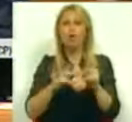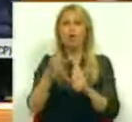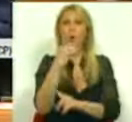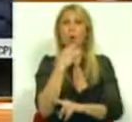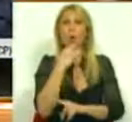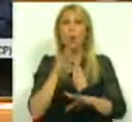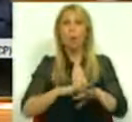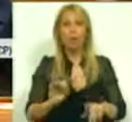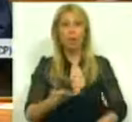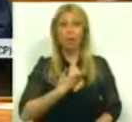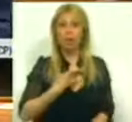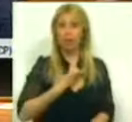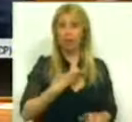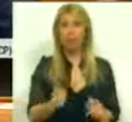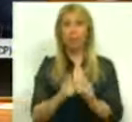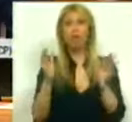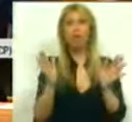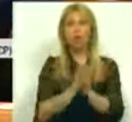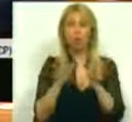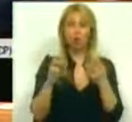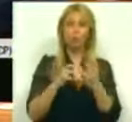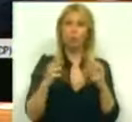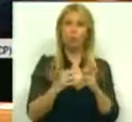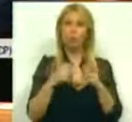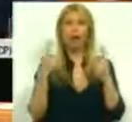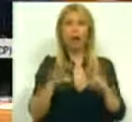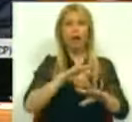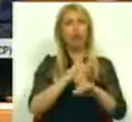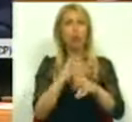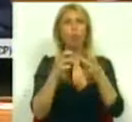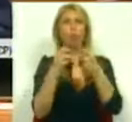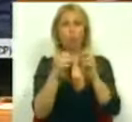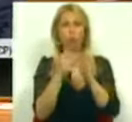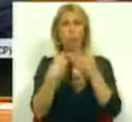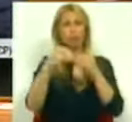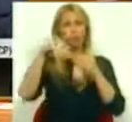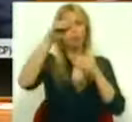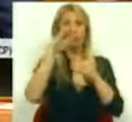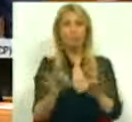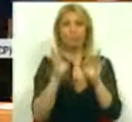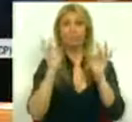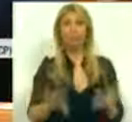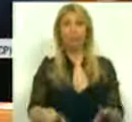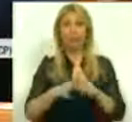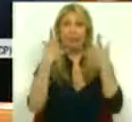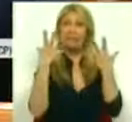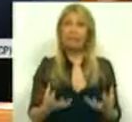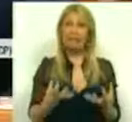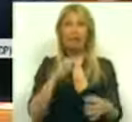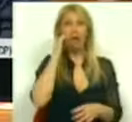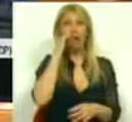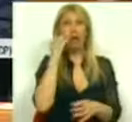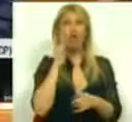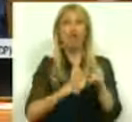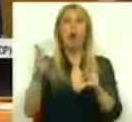A todos os problemas juntam-se outros, como a severidade a seca e o aumento pronunciado dos combustíveis,